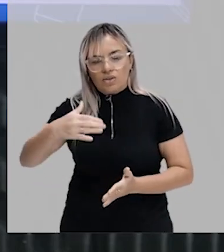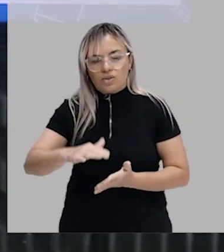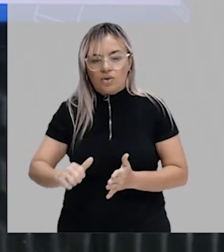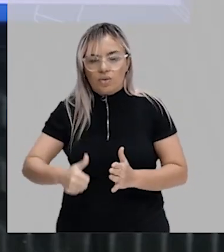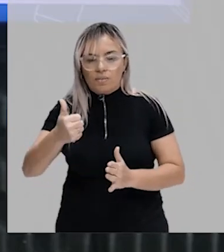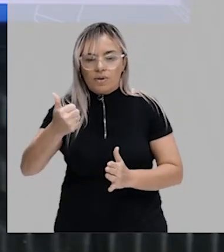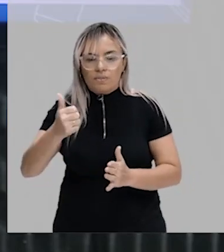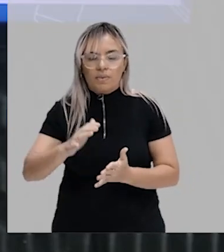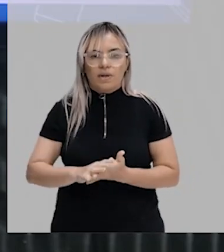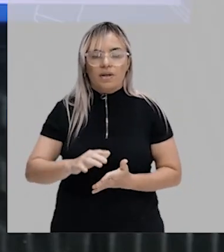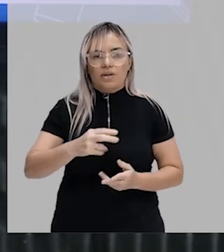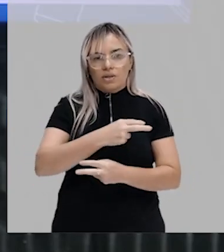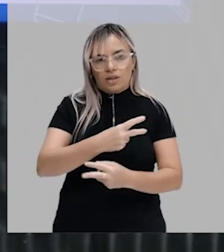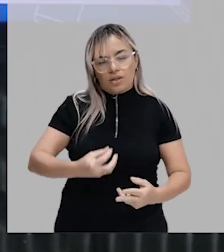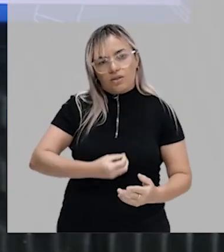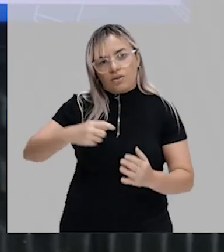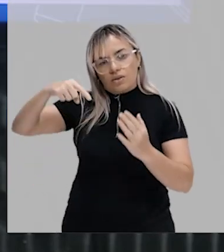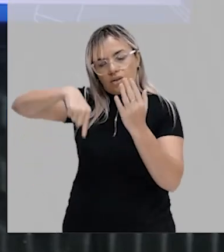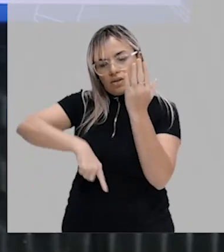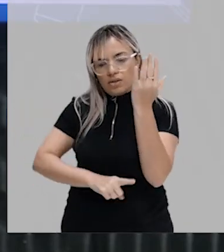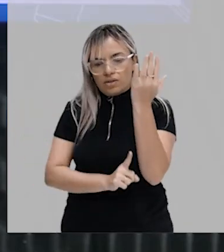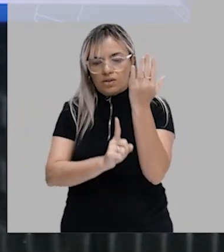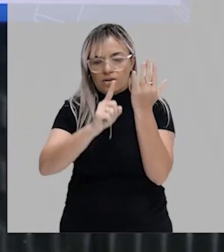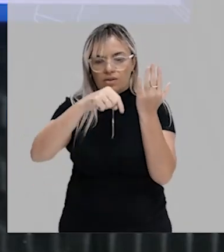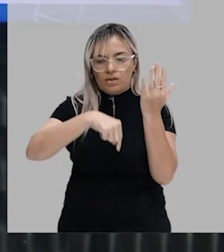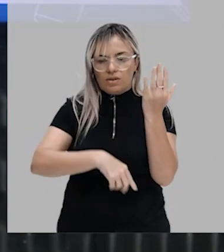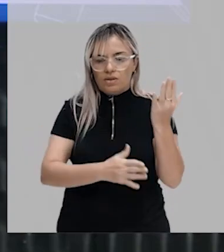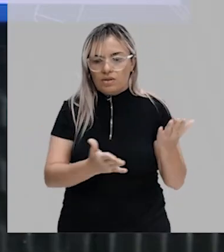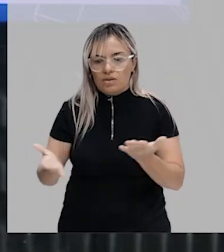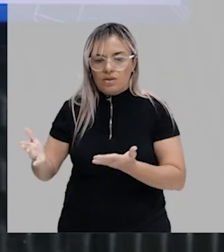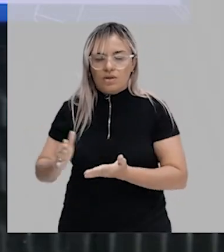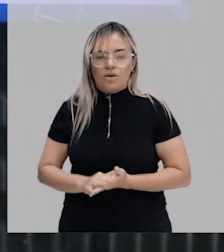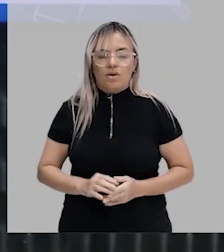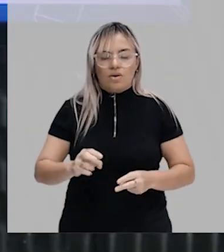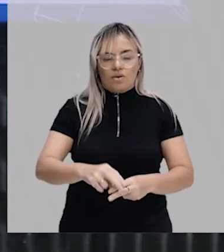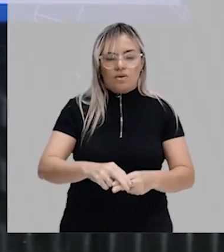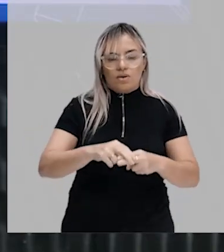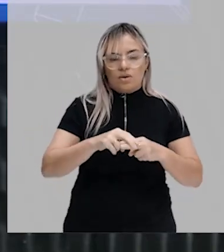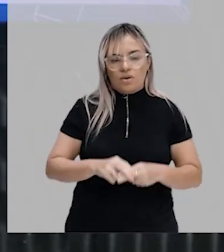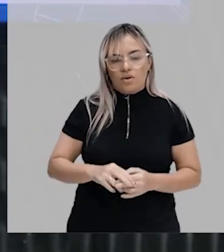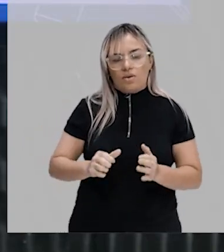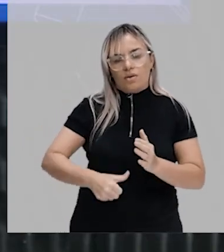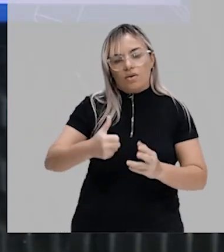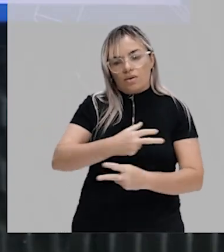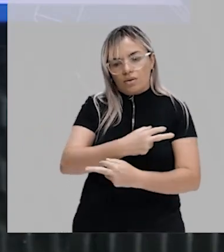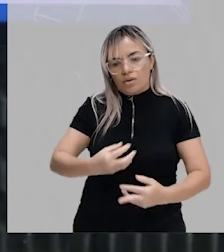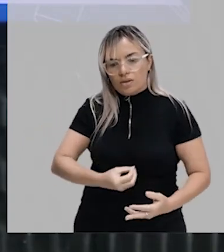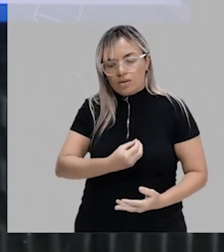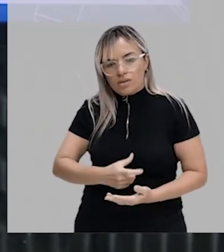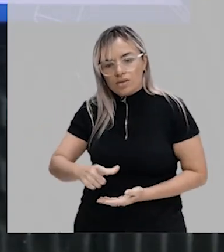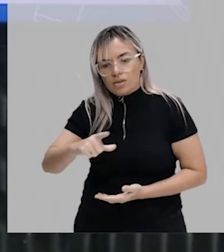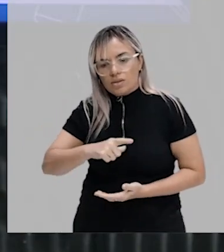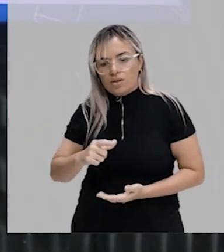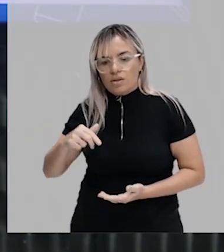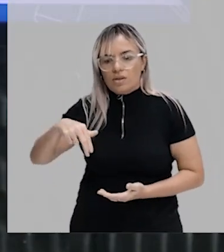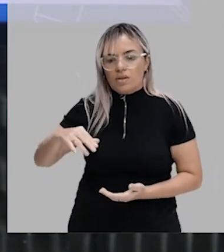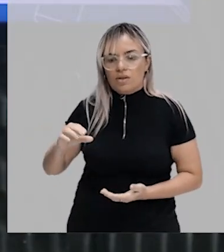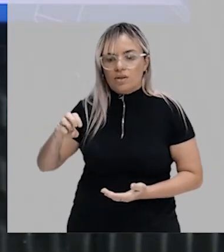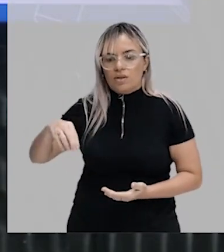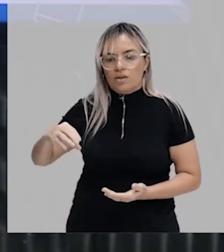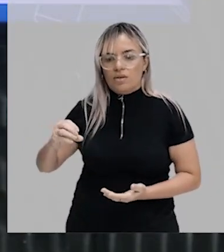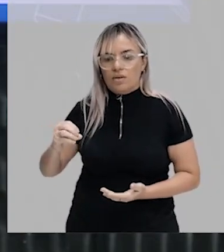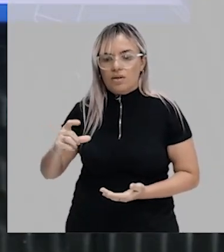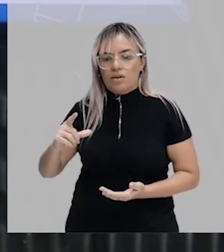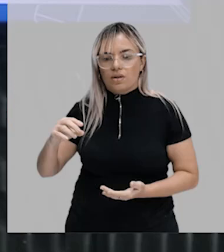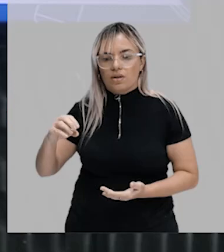os primeiros seres vivos teriam sido quimiolito autotrófico. O isso significa? Eles fazem uma reação chamada de